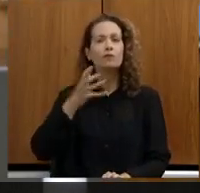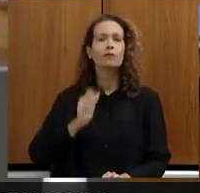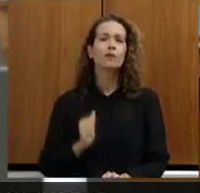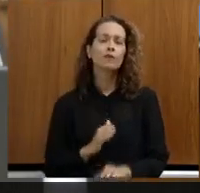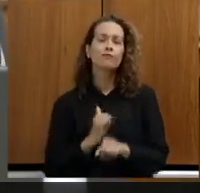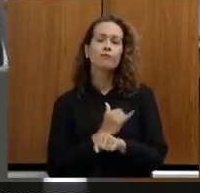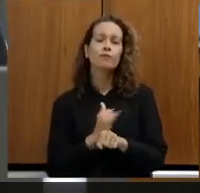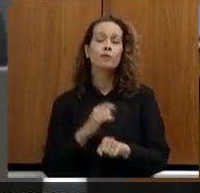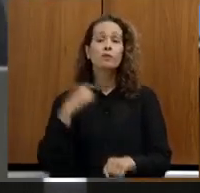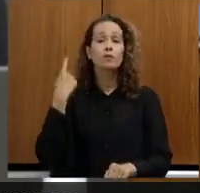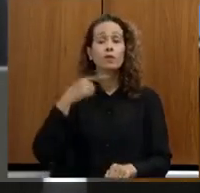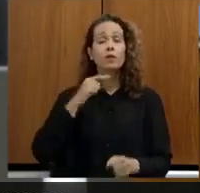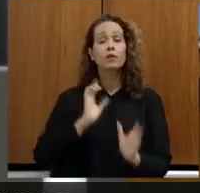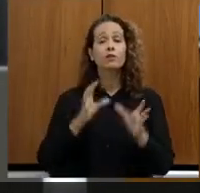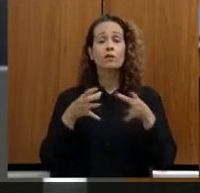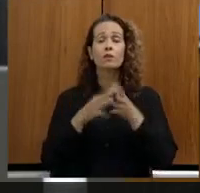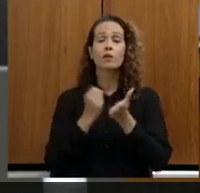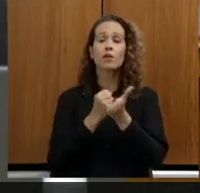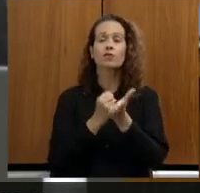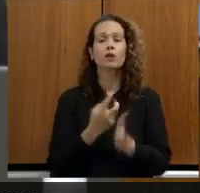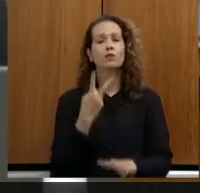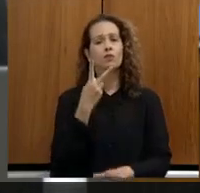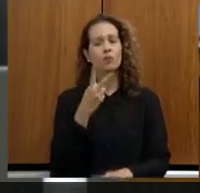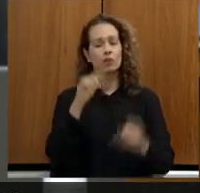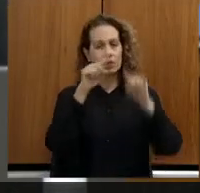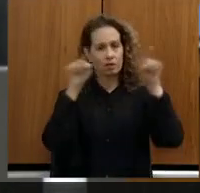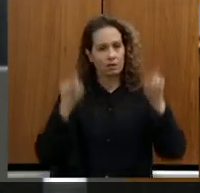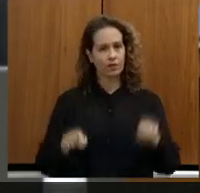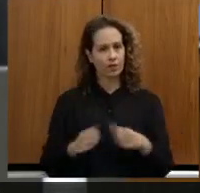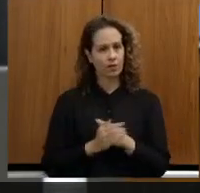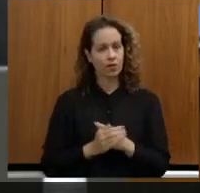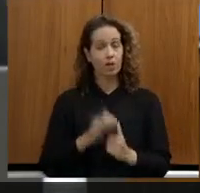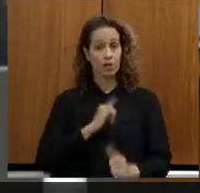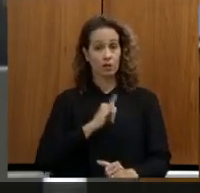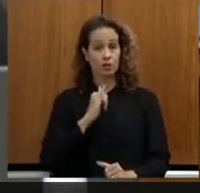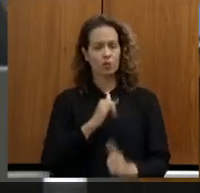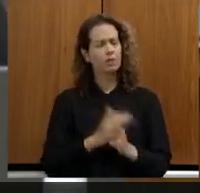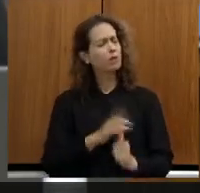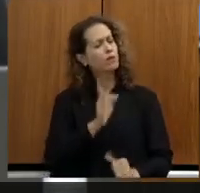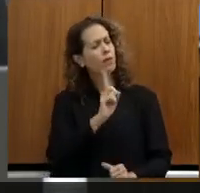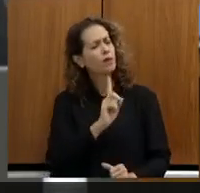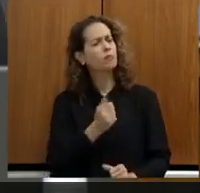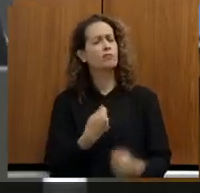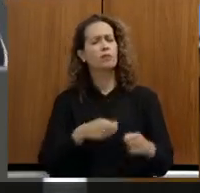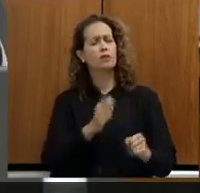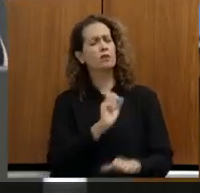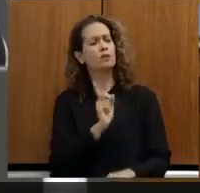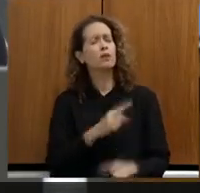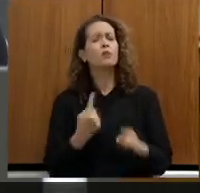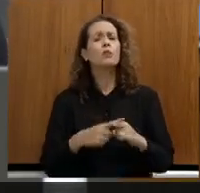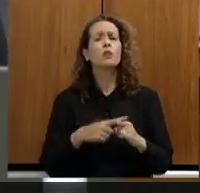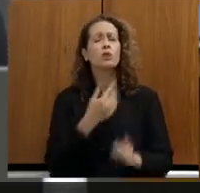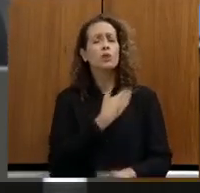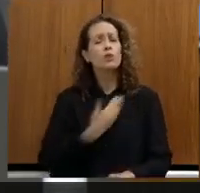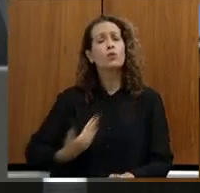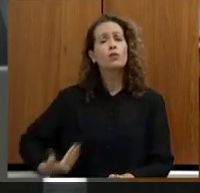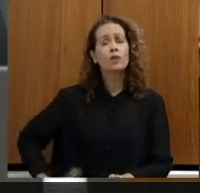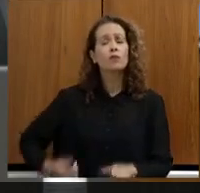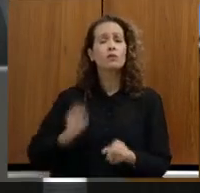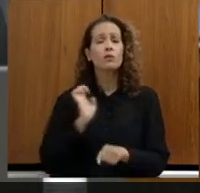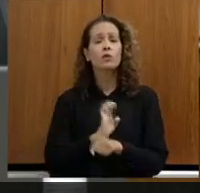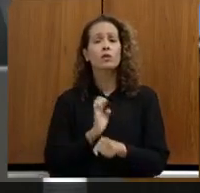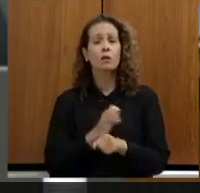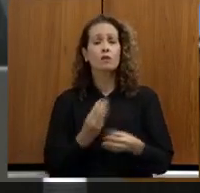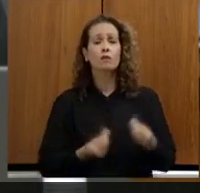advogados para ajudar os dois servidores eu falei Regina não vai precisar porque o governo do estado vai designar advogados da GE e assim o